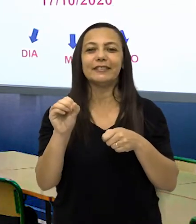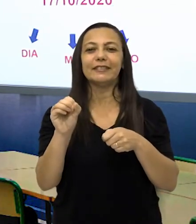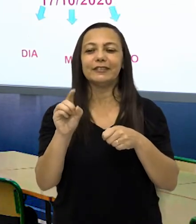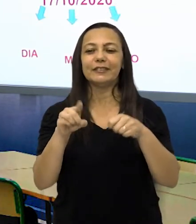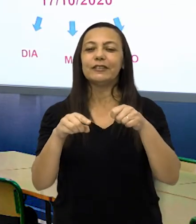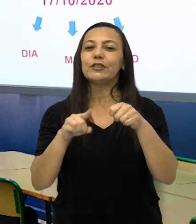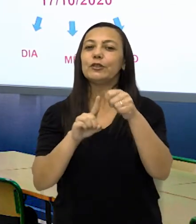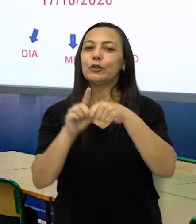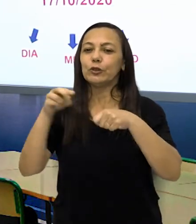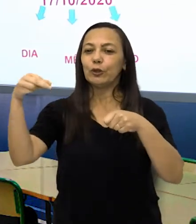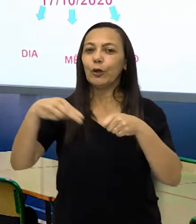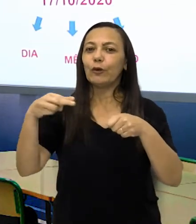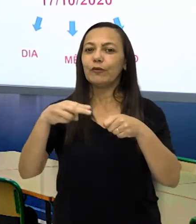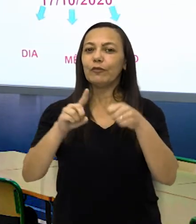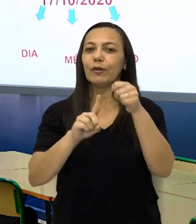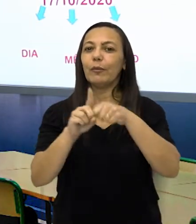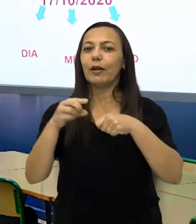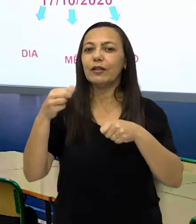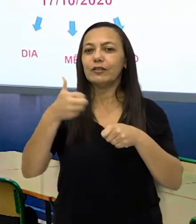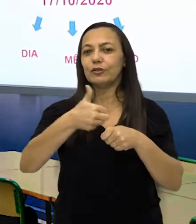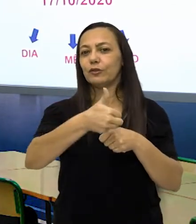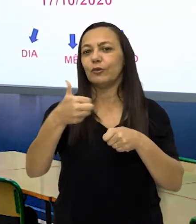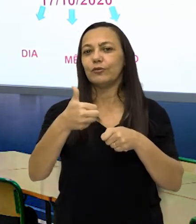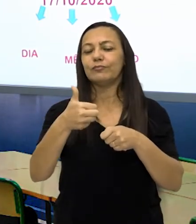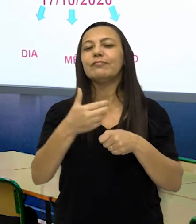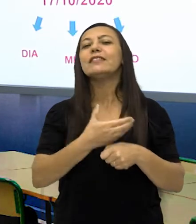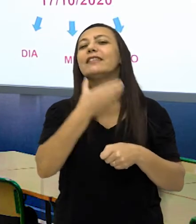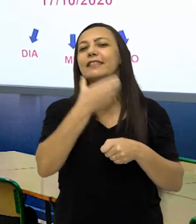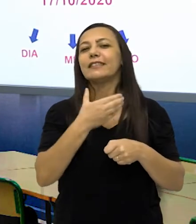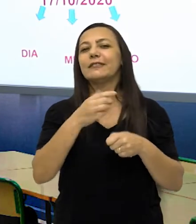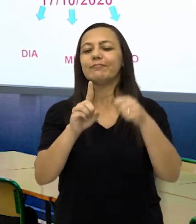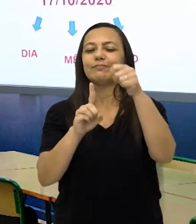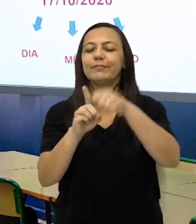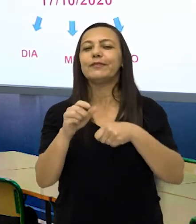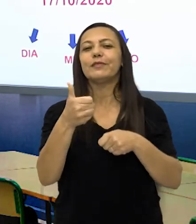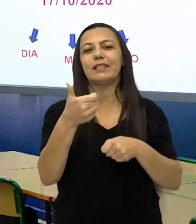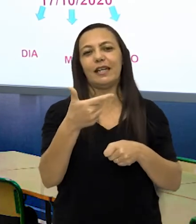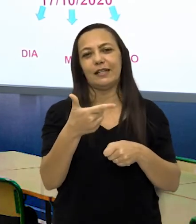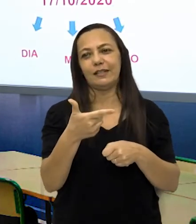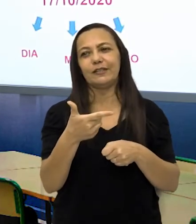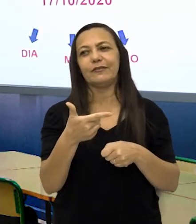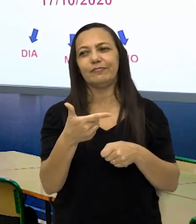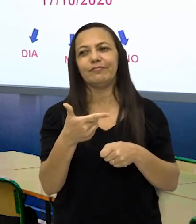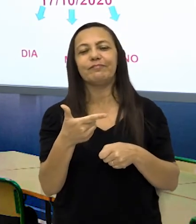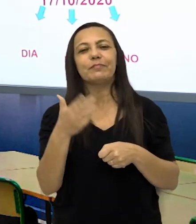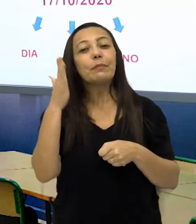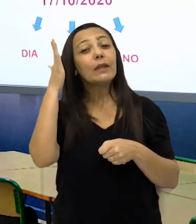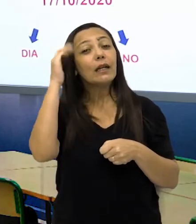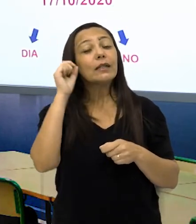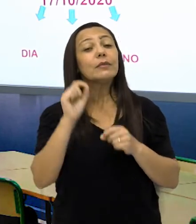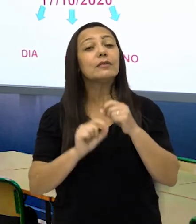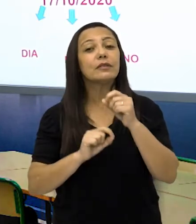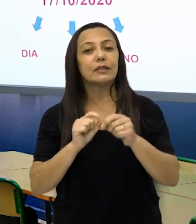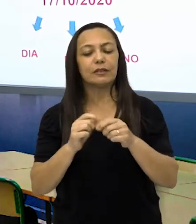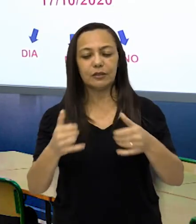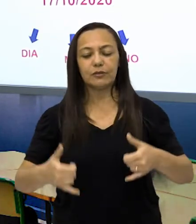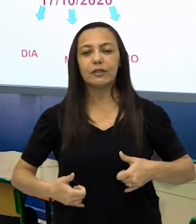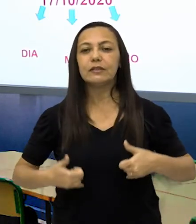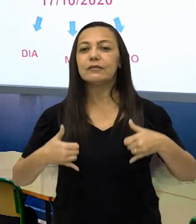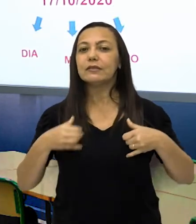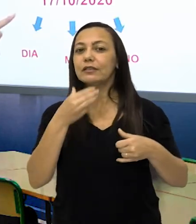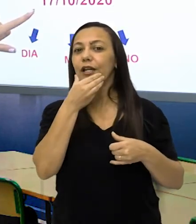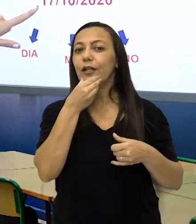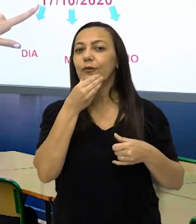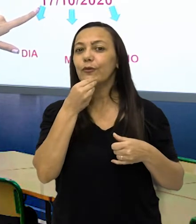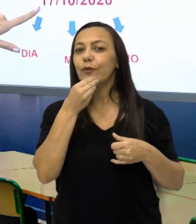Novembro, mês 11. E dezembro, mês 12. Nós já sabemos que o aniversário de